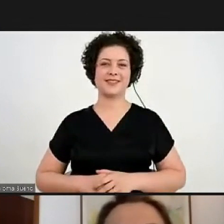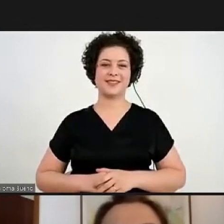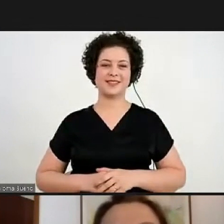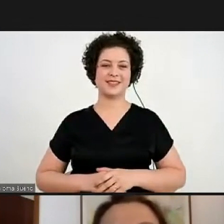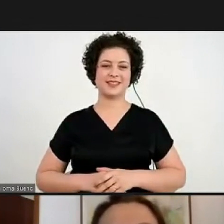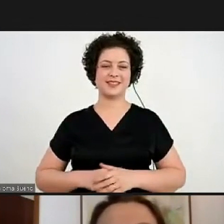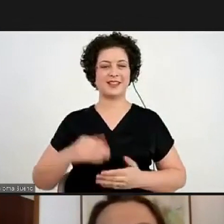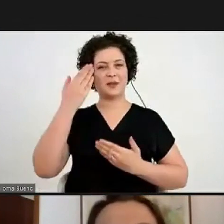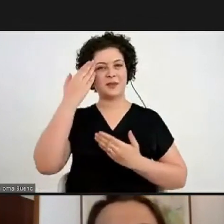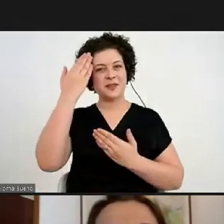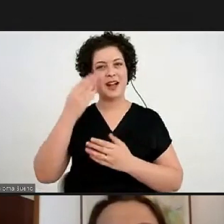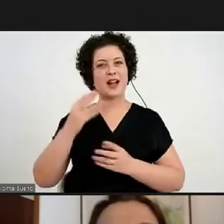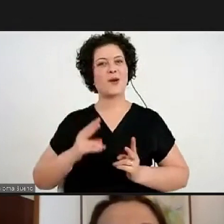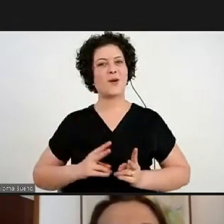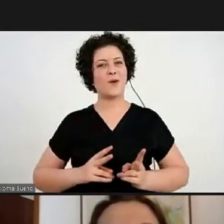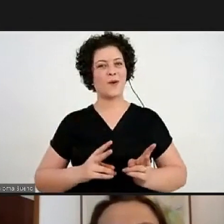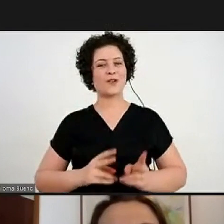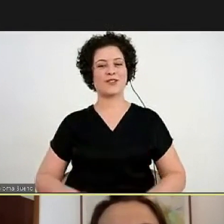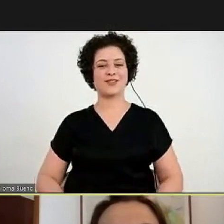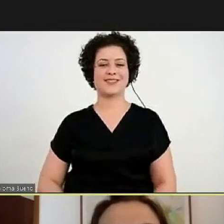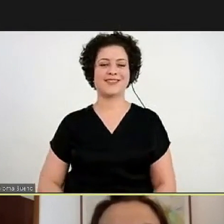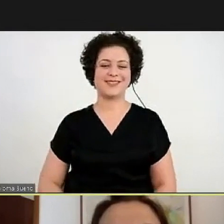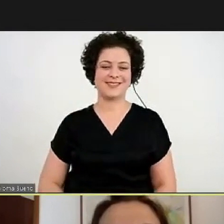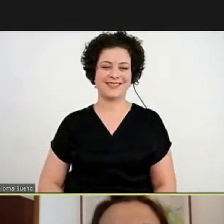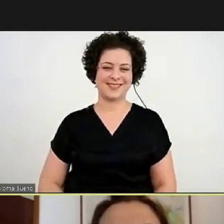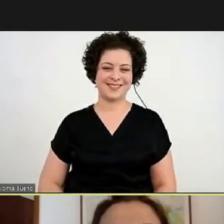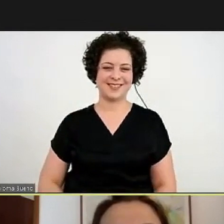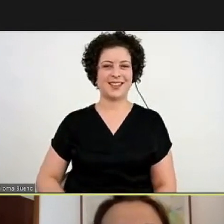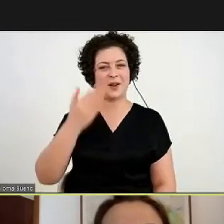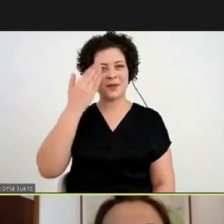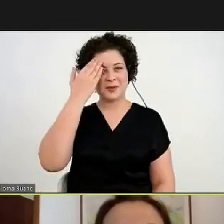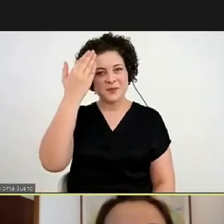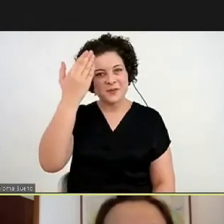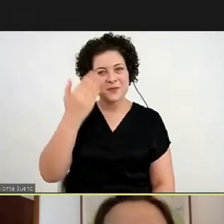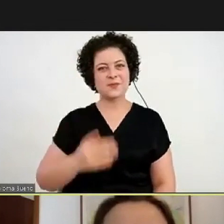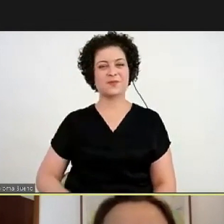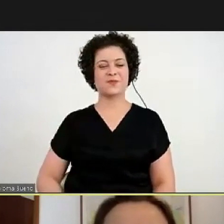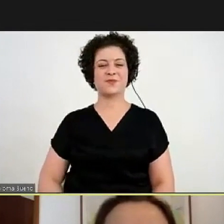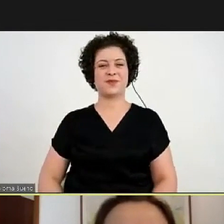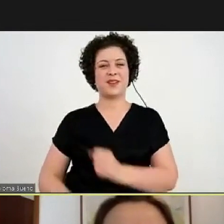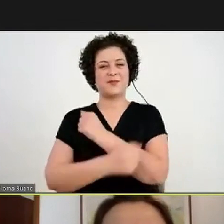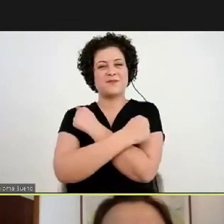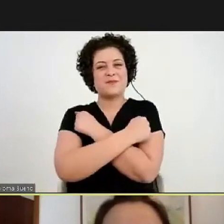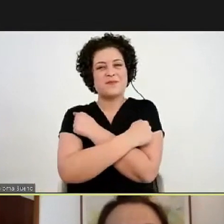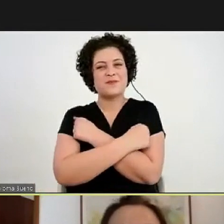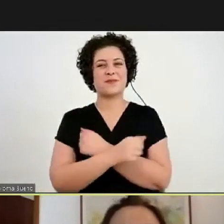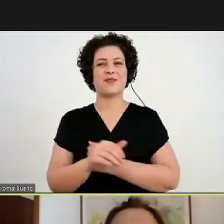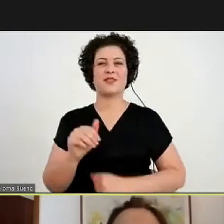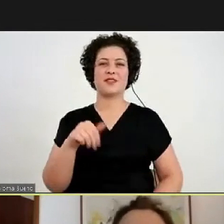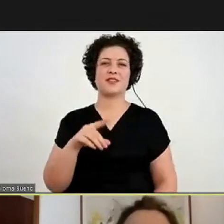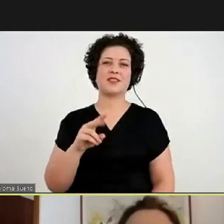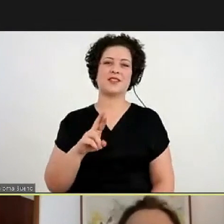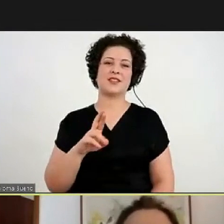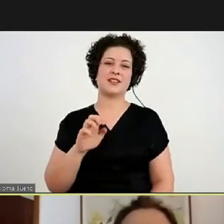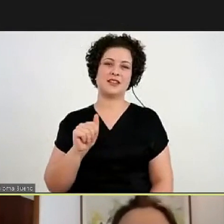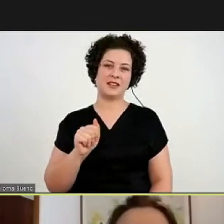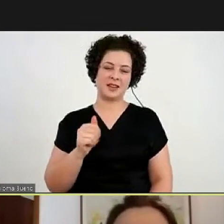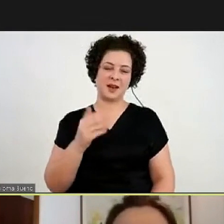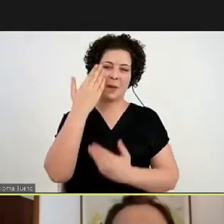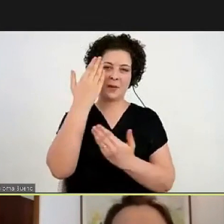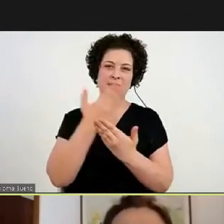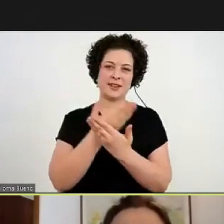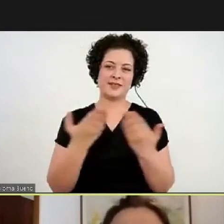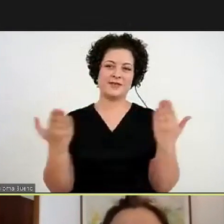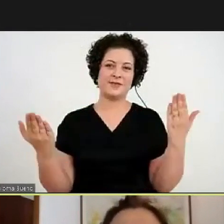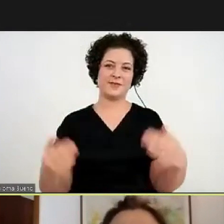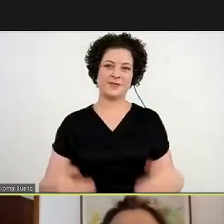Obrigada. Vamos continuar aí, não? Muito obrigada. Um abraço apertado na Andréia e muito obrigada a todos vocês